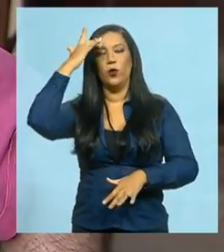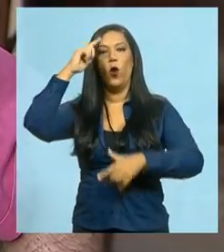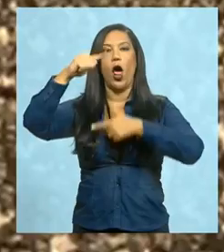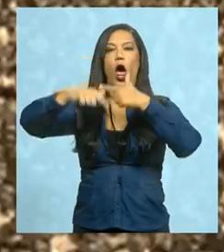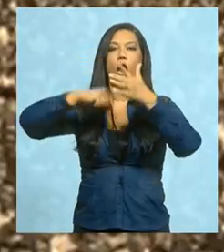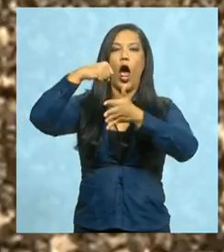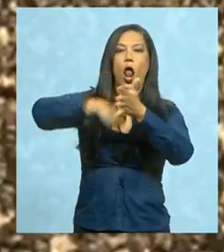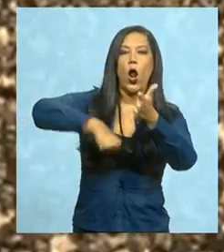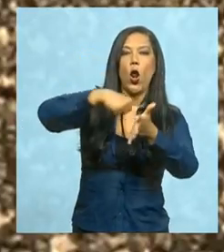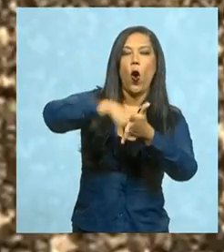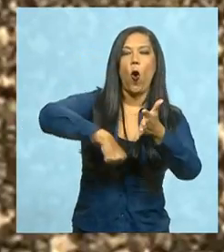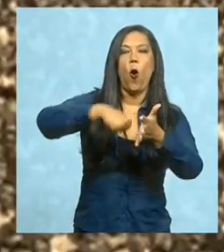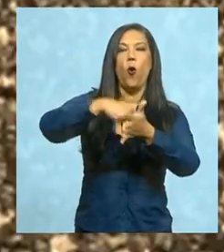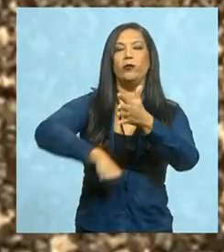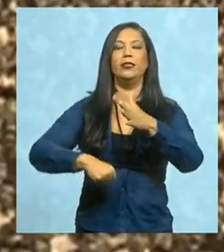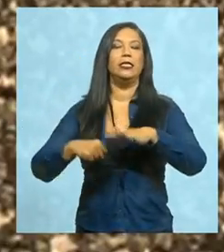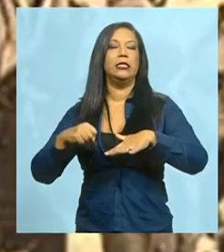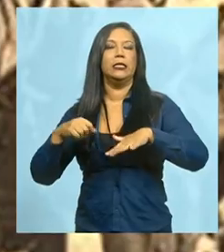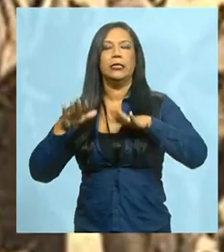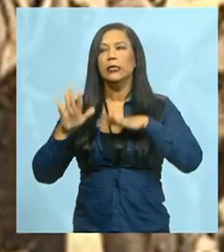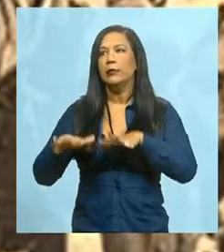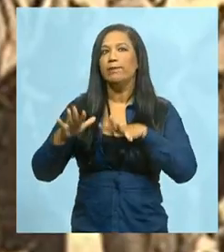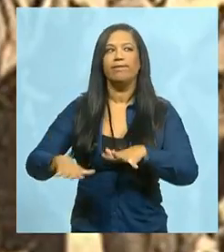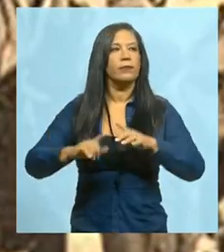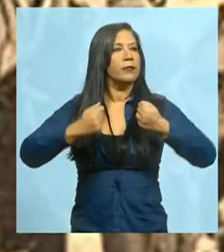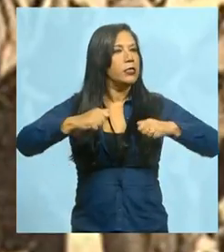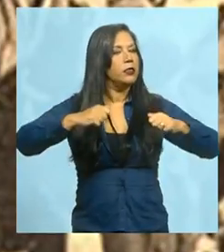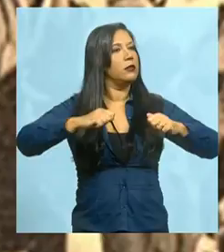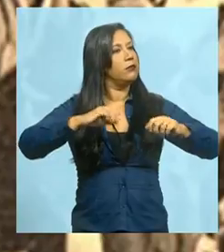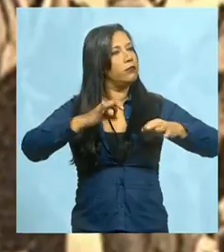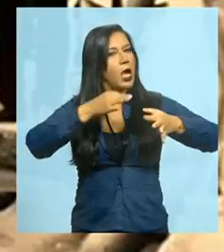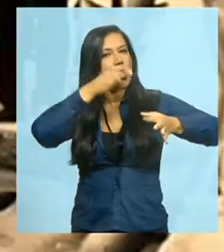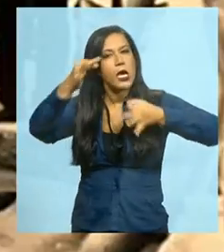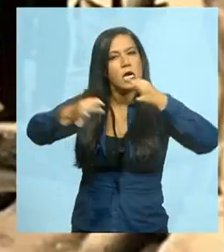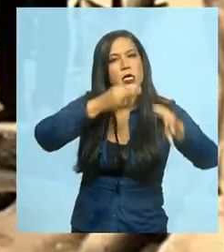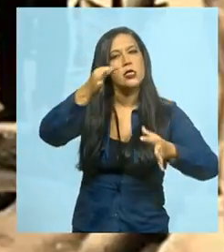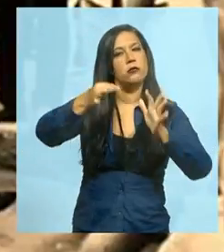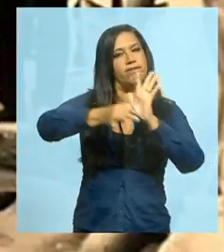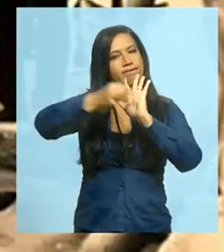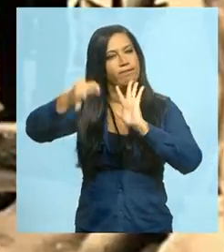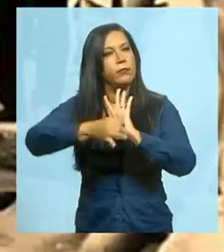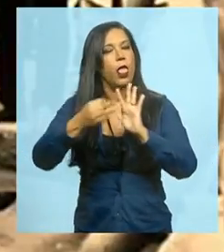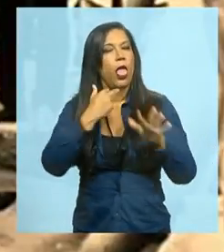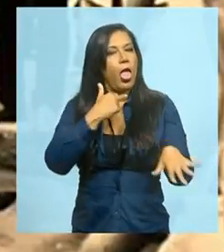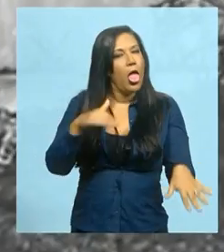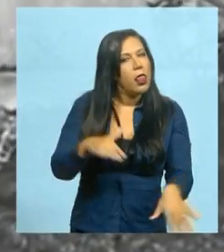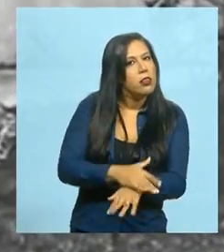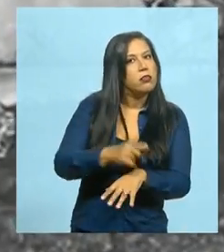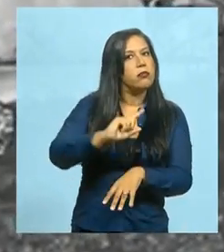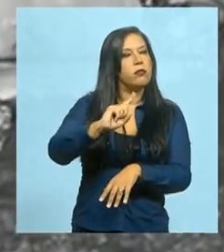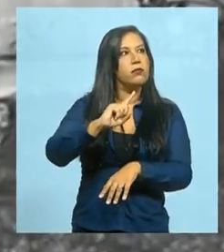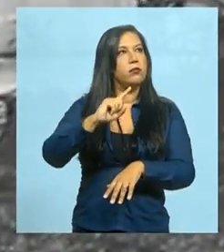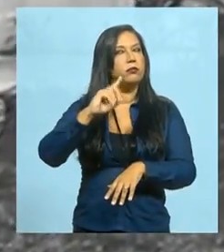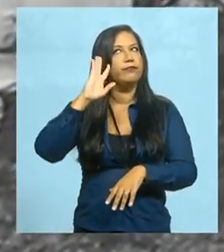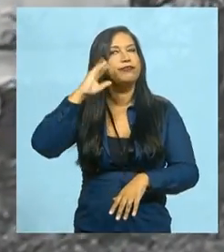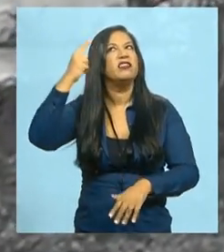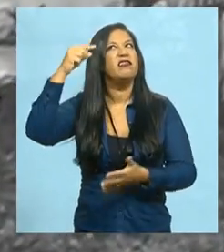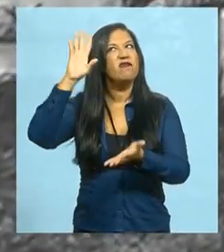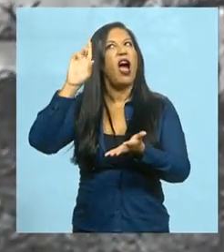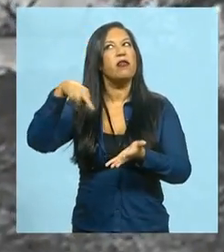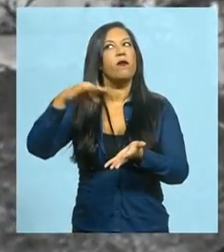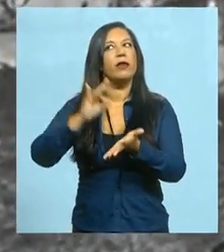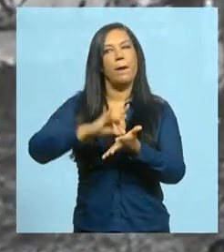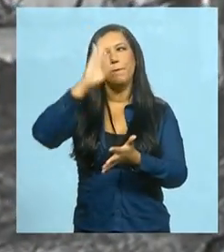fermentando dúvidas e oposições, passou a ser considerada em determinado momento como uma coisa